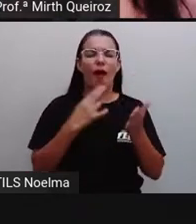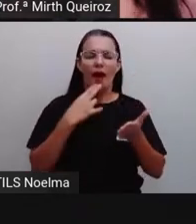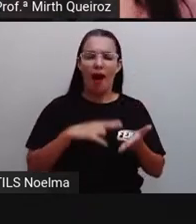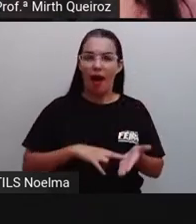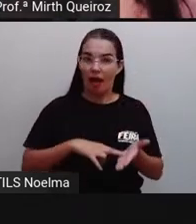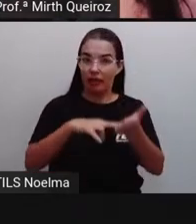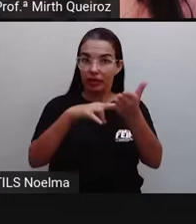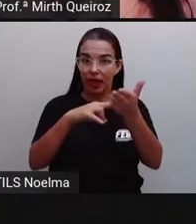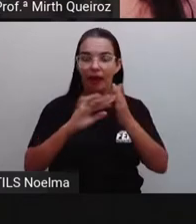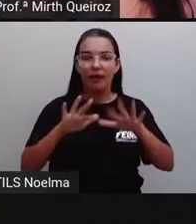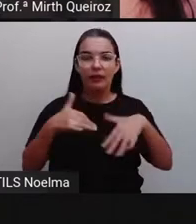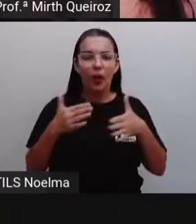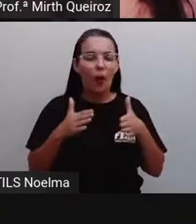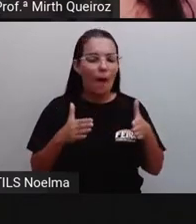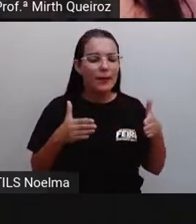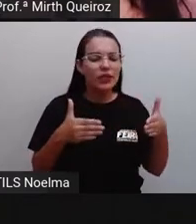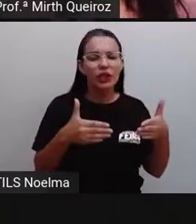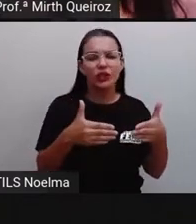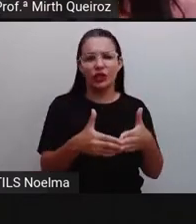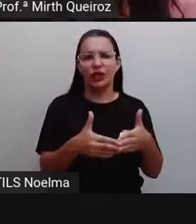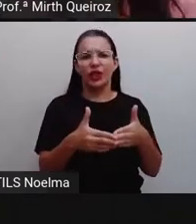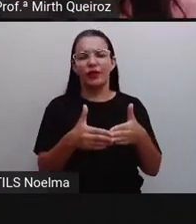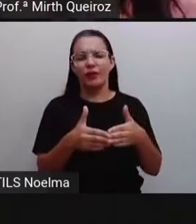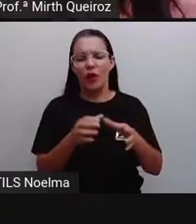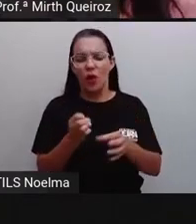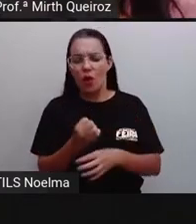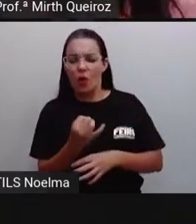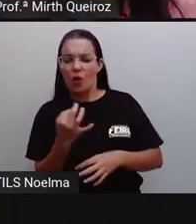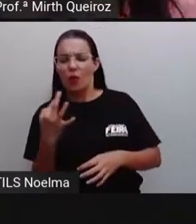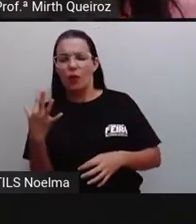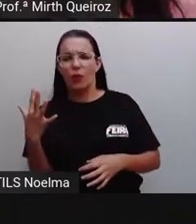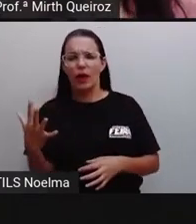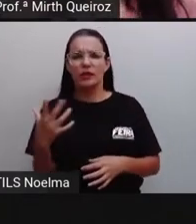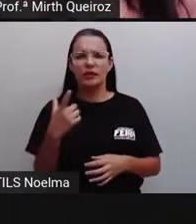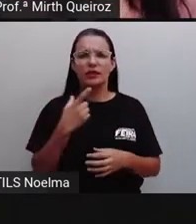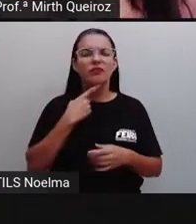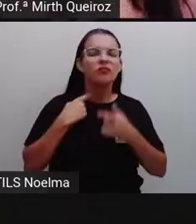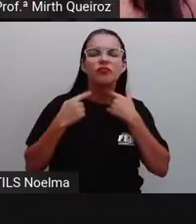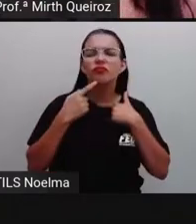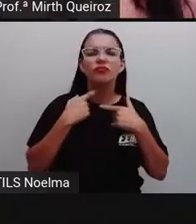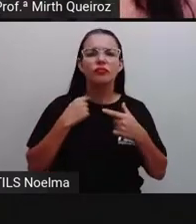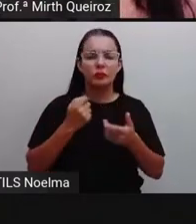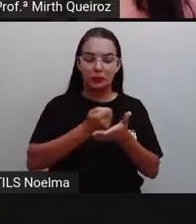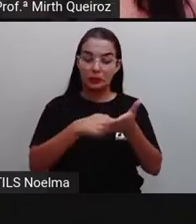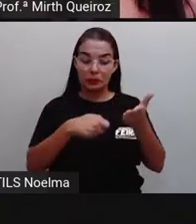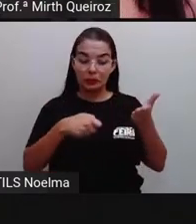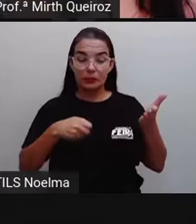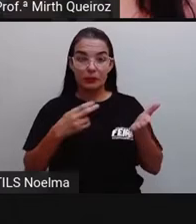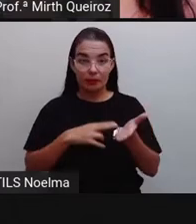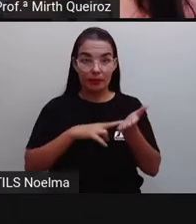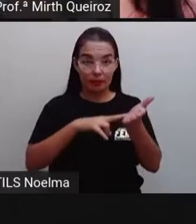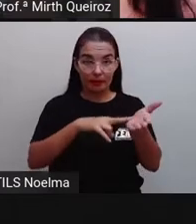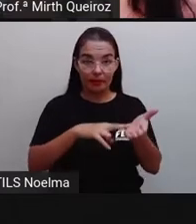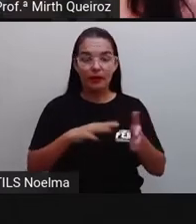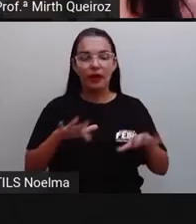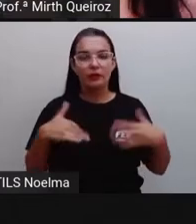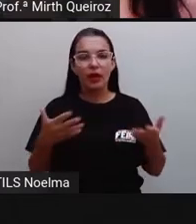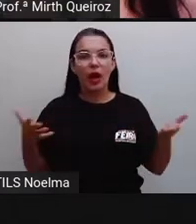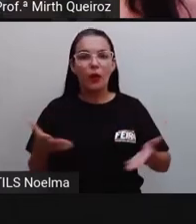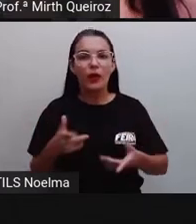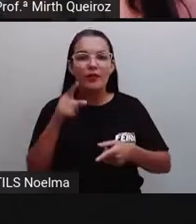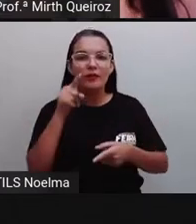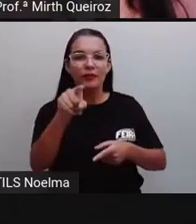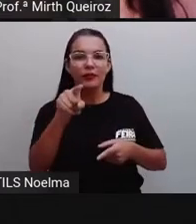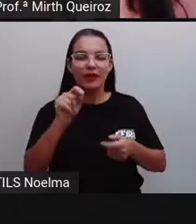o objetivo, as intencionalidades em se escrever uma carta, hoje nós vamos produzir uma